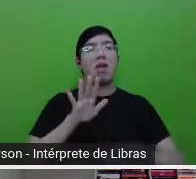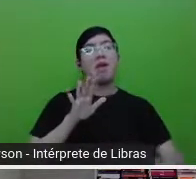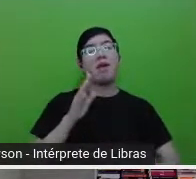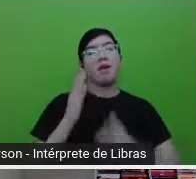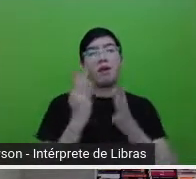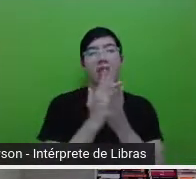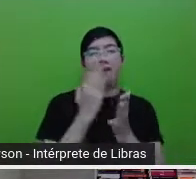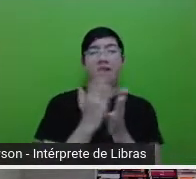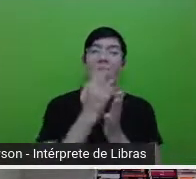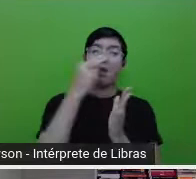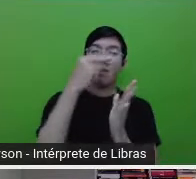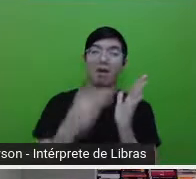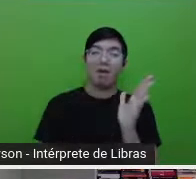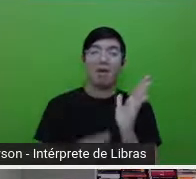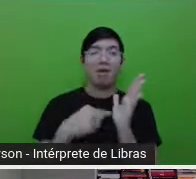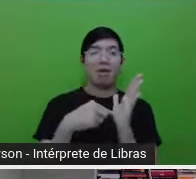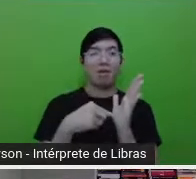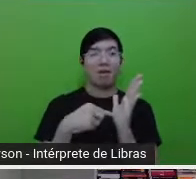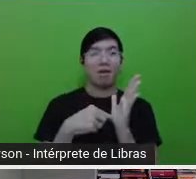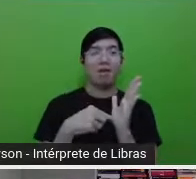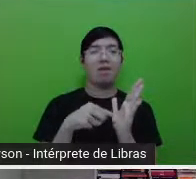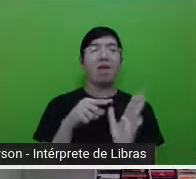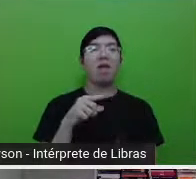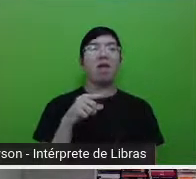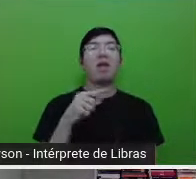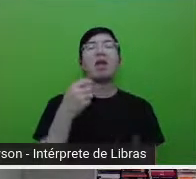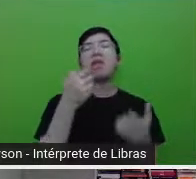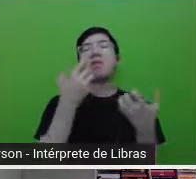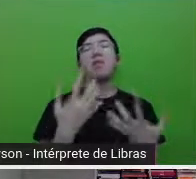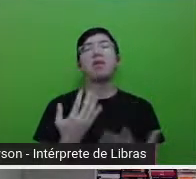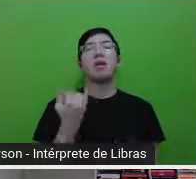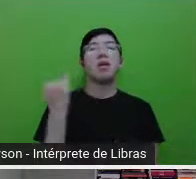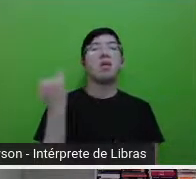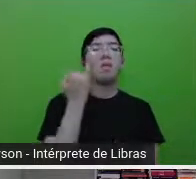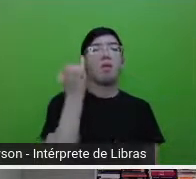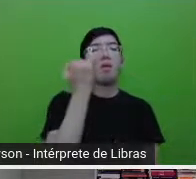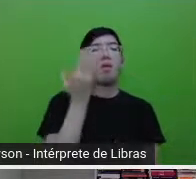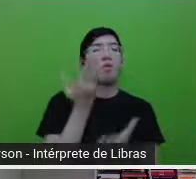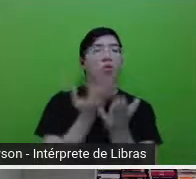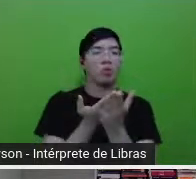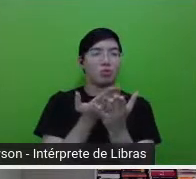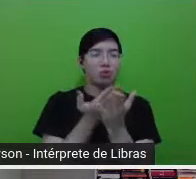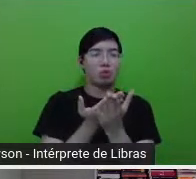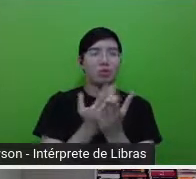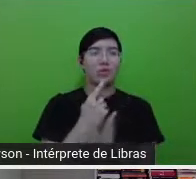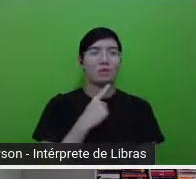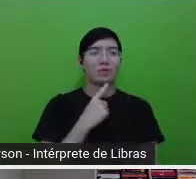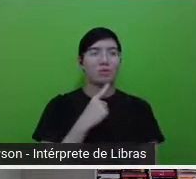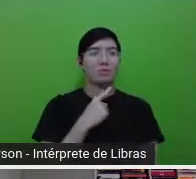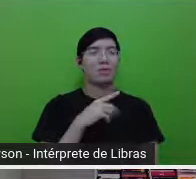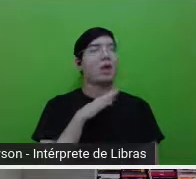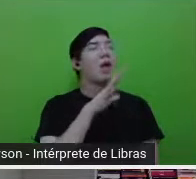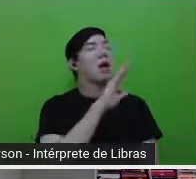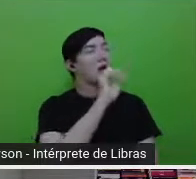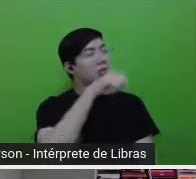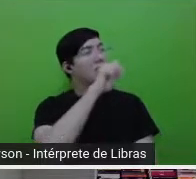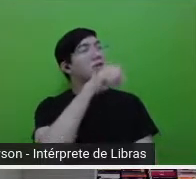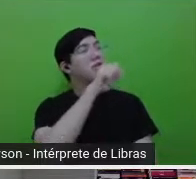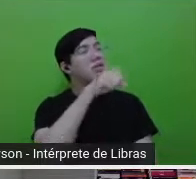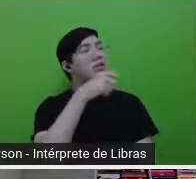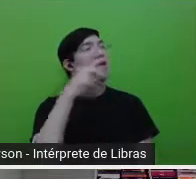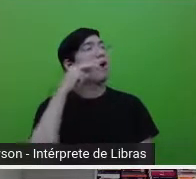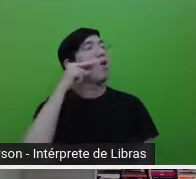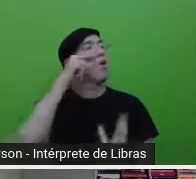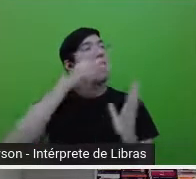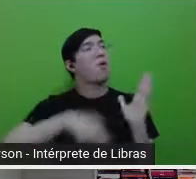Ferrante, é a importância dos estudos, de como você... Isso é tão comovente, é muito comovente, eu choro toda